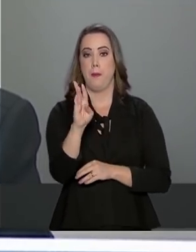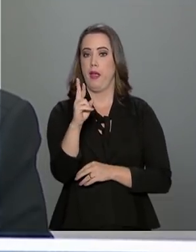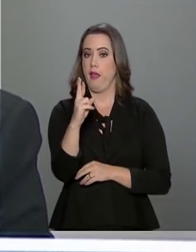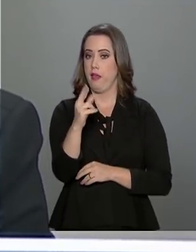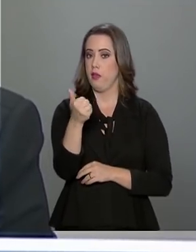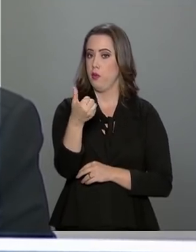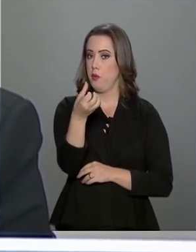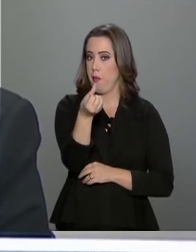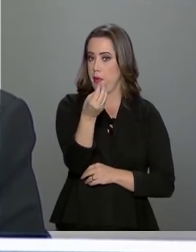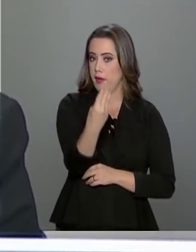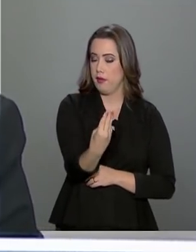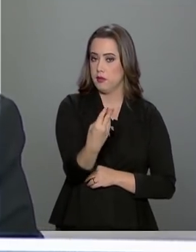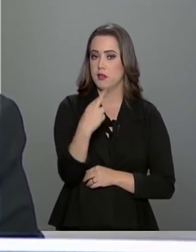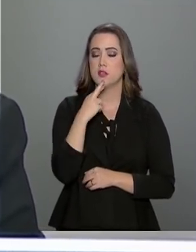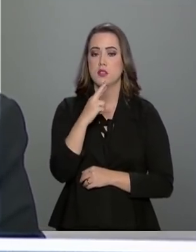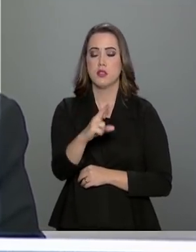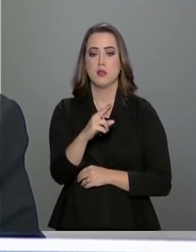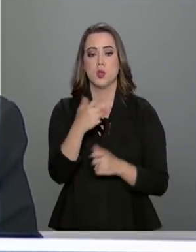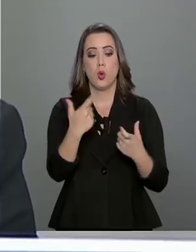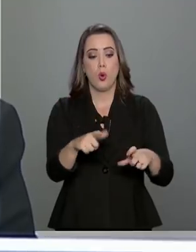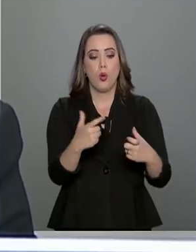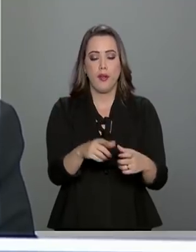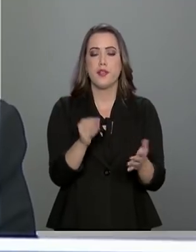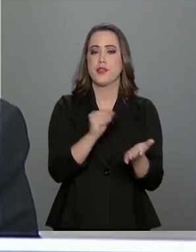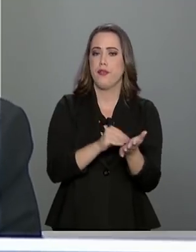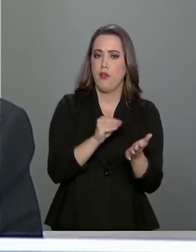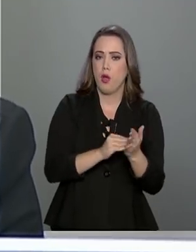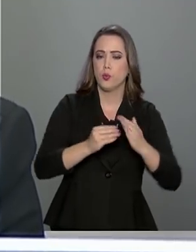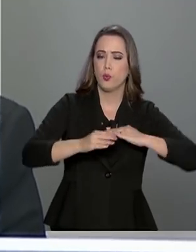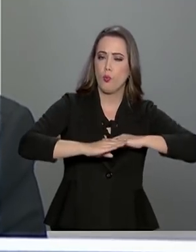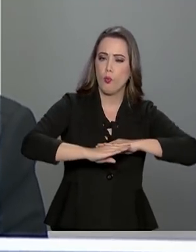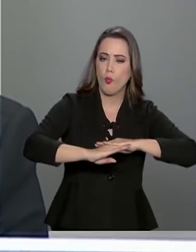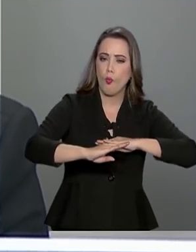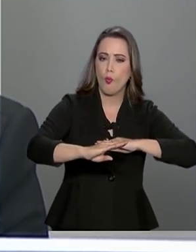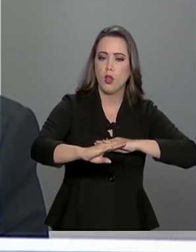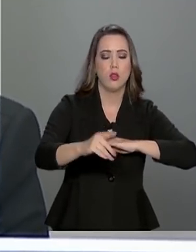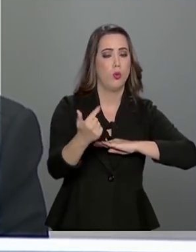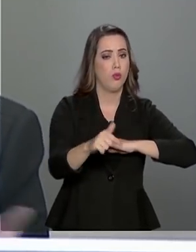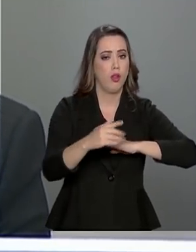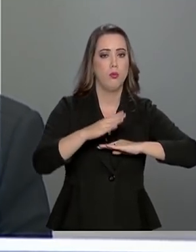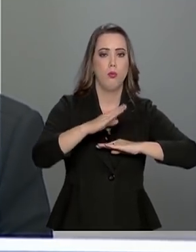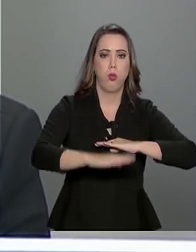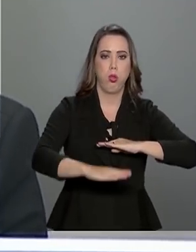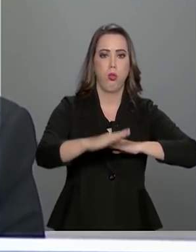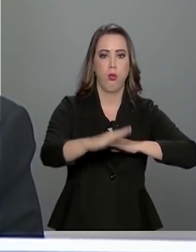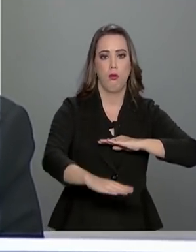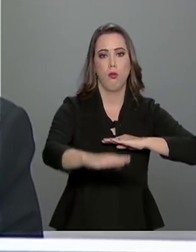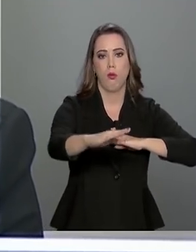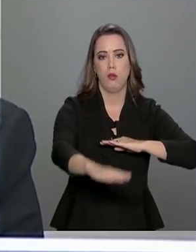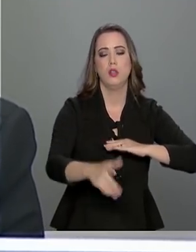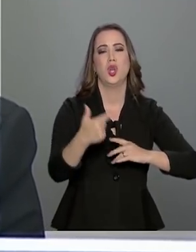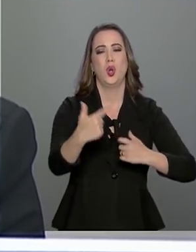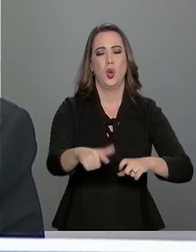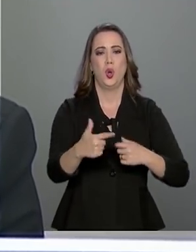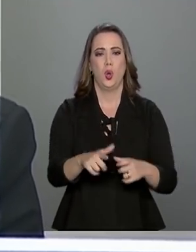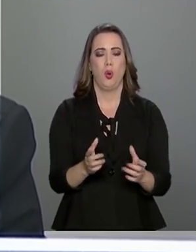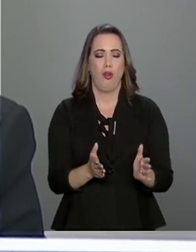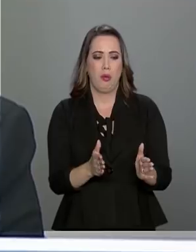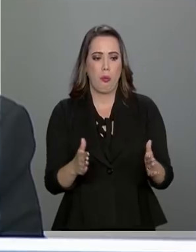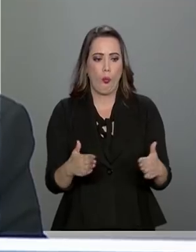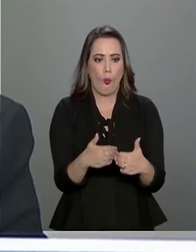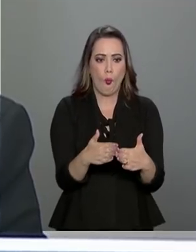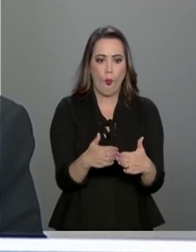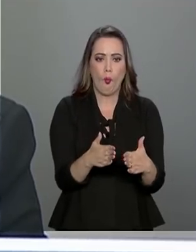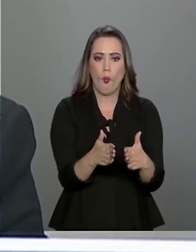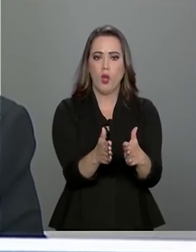responder aqueles trechos não pavimentados que é onde a gente tem, tinha, né? atoleiros, gargalos é o que